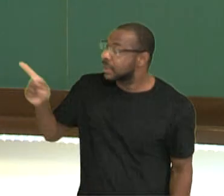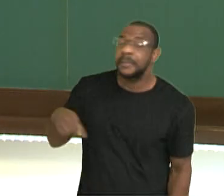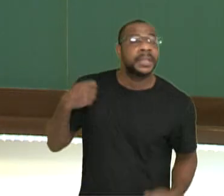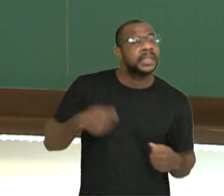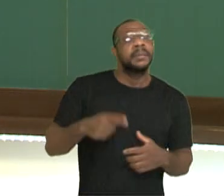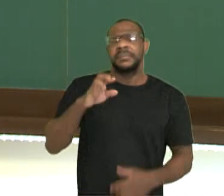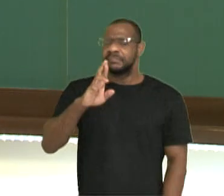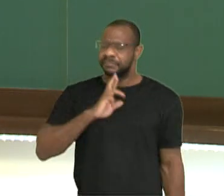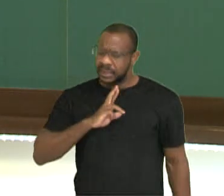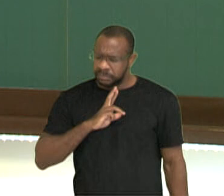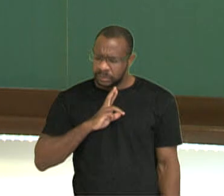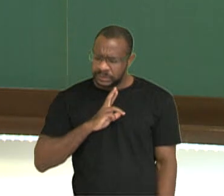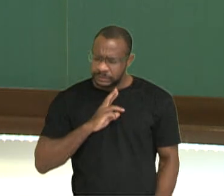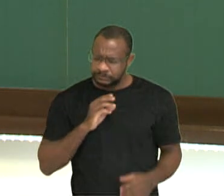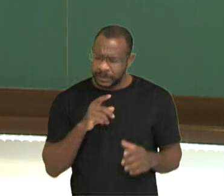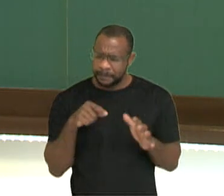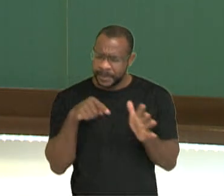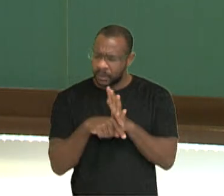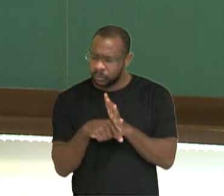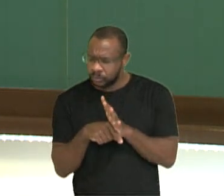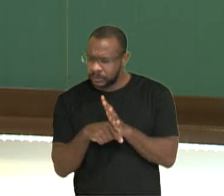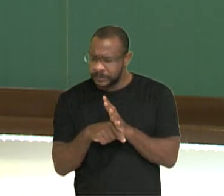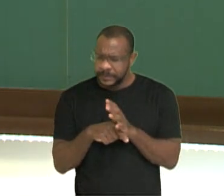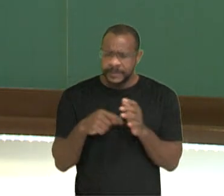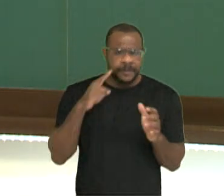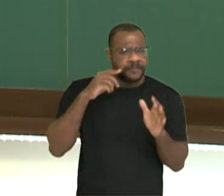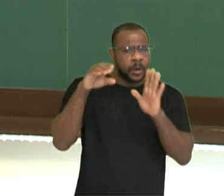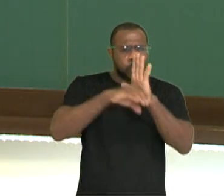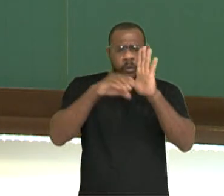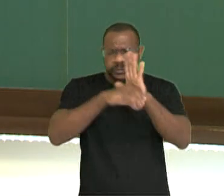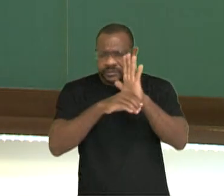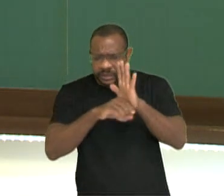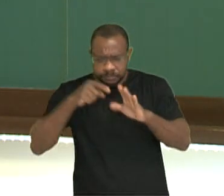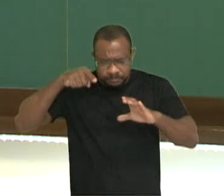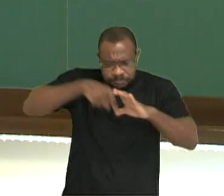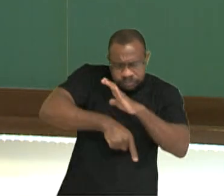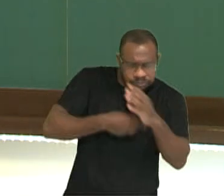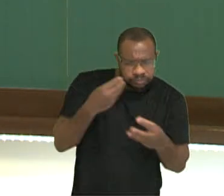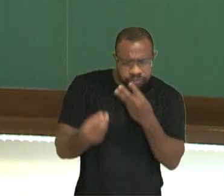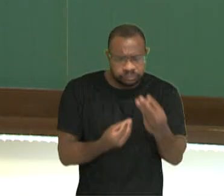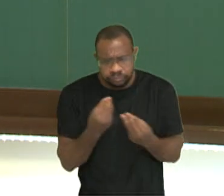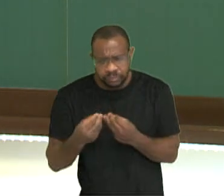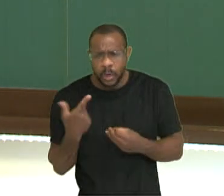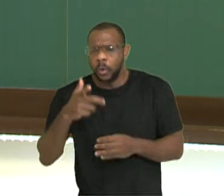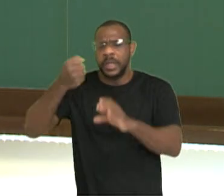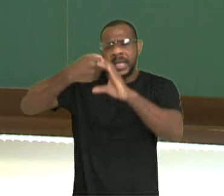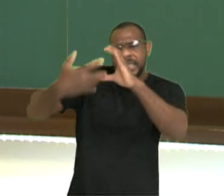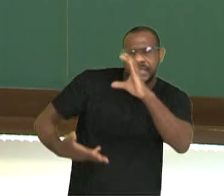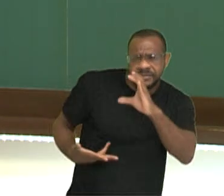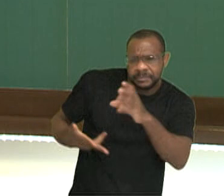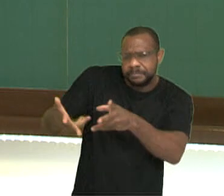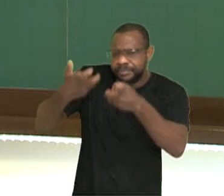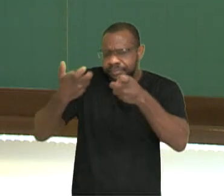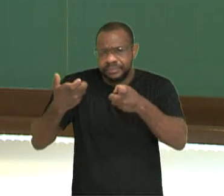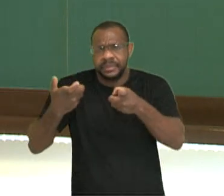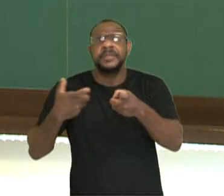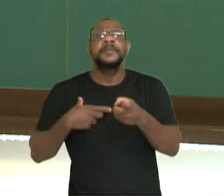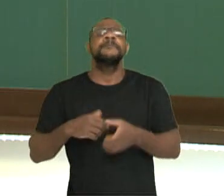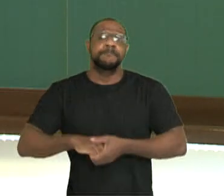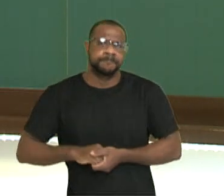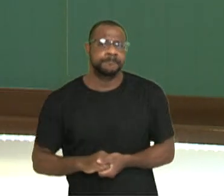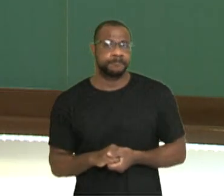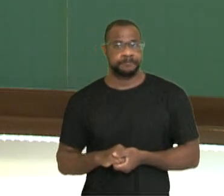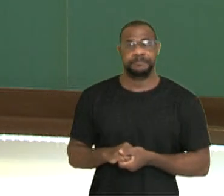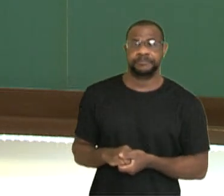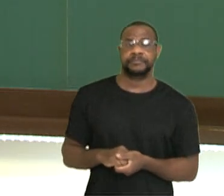analisar esse conceito para chegar depois na análise mais aprofundada de outras características que levam a essa classificação